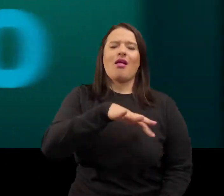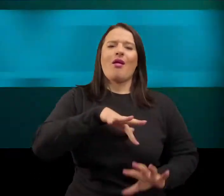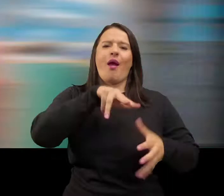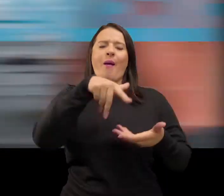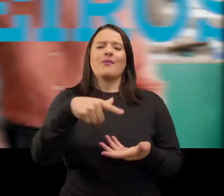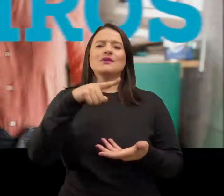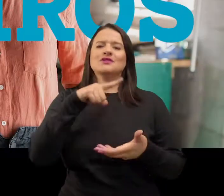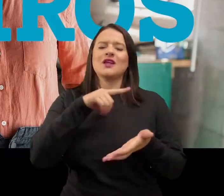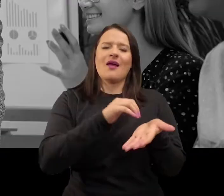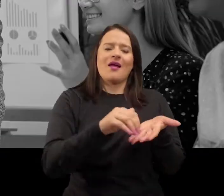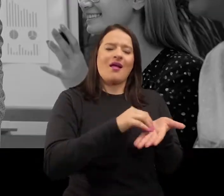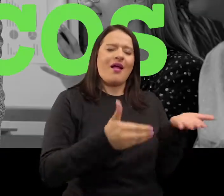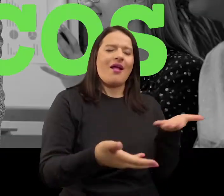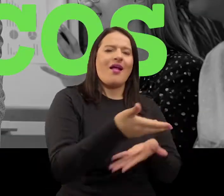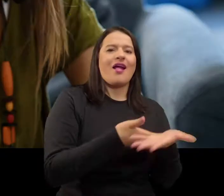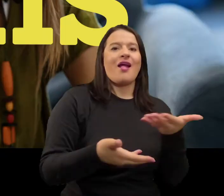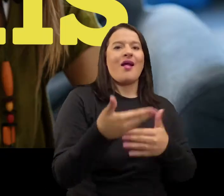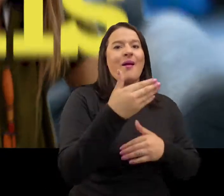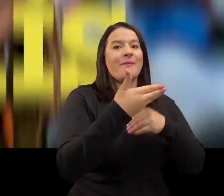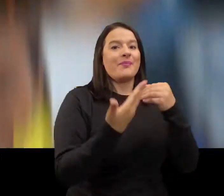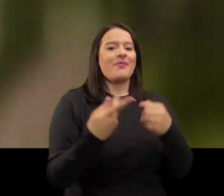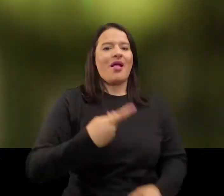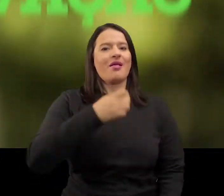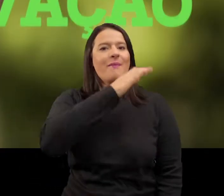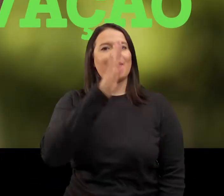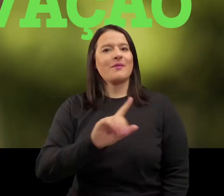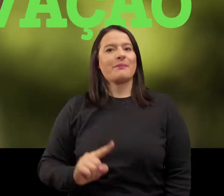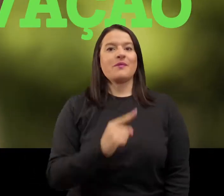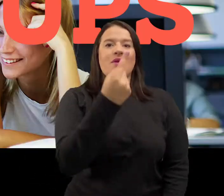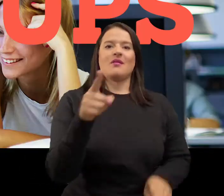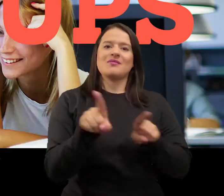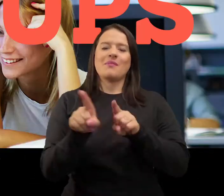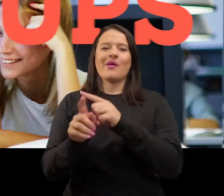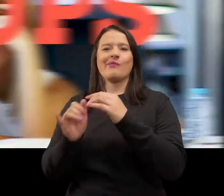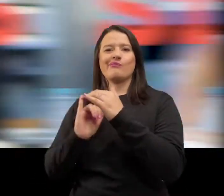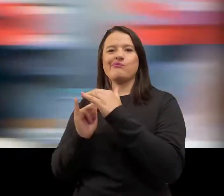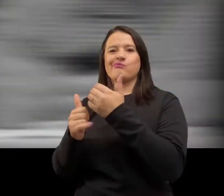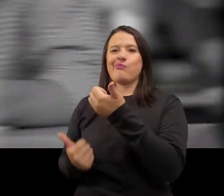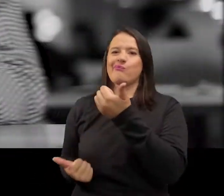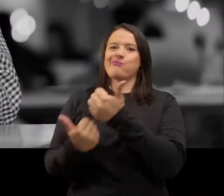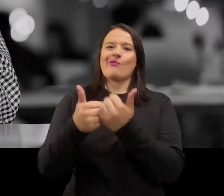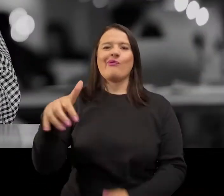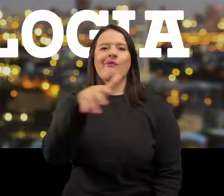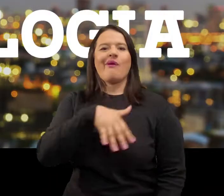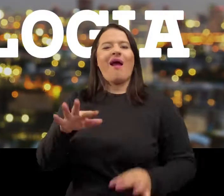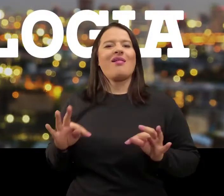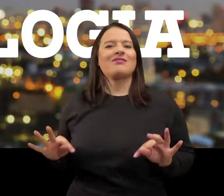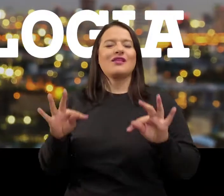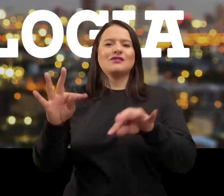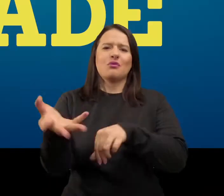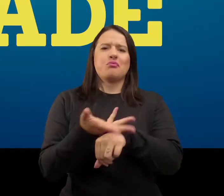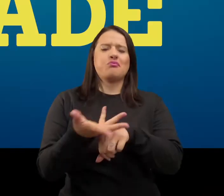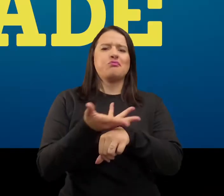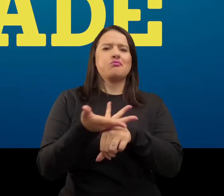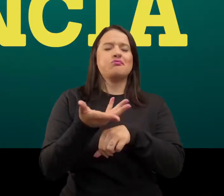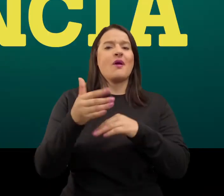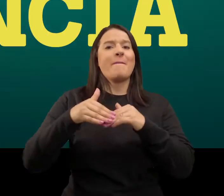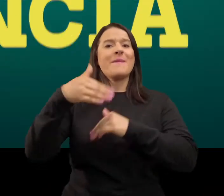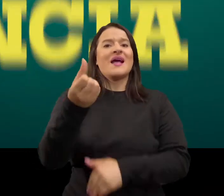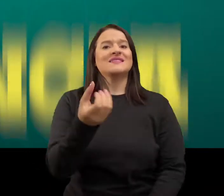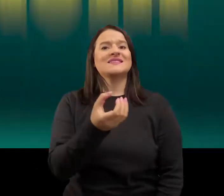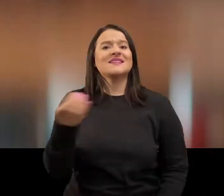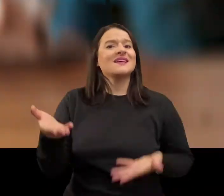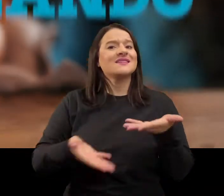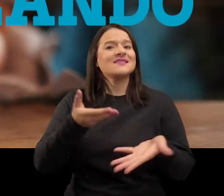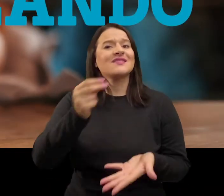e do mundo. Criou os primeiros co-workers públicos do país, a Lei da Inovação, que apoia startups e empreendedores de tecnologia. Deu agilidade e